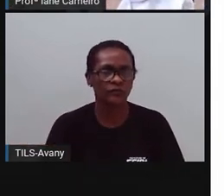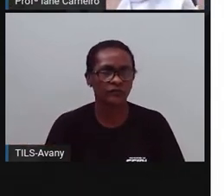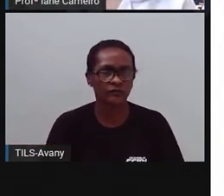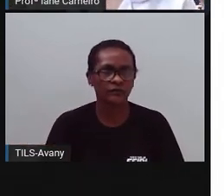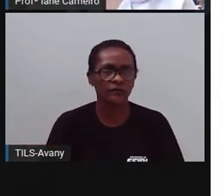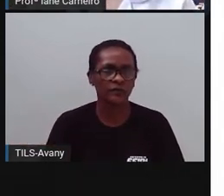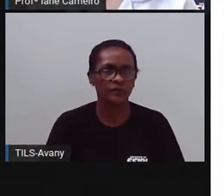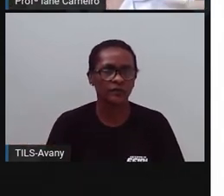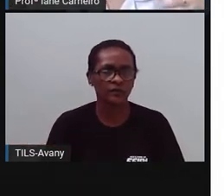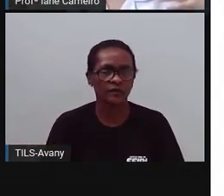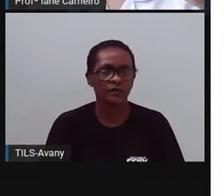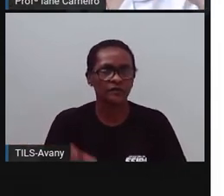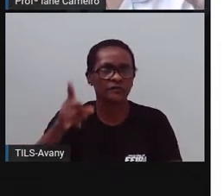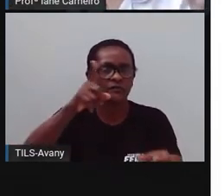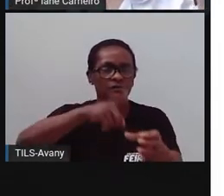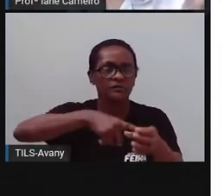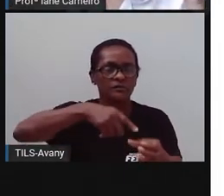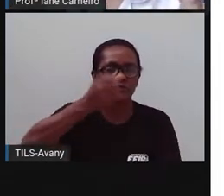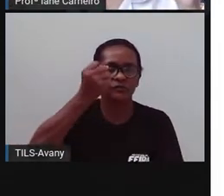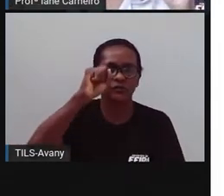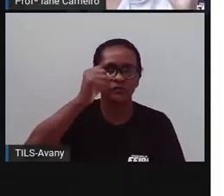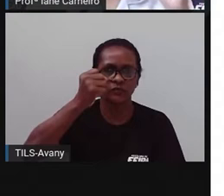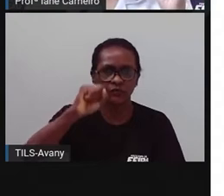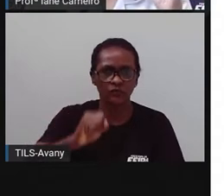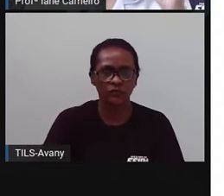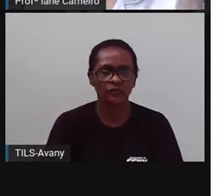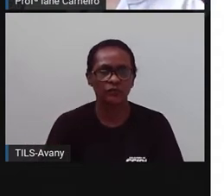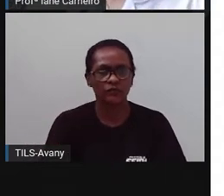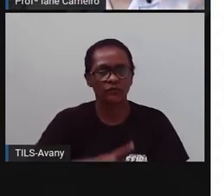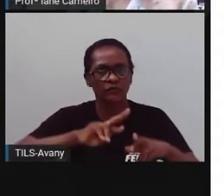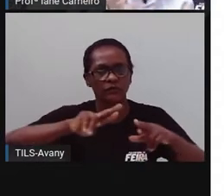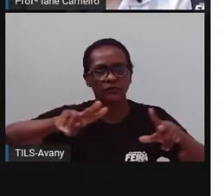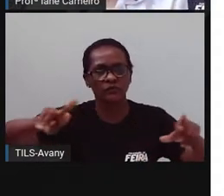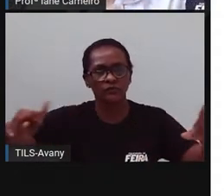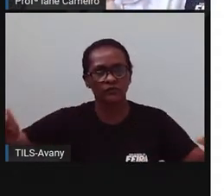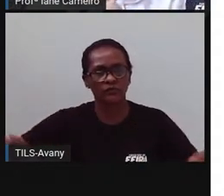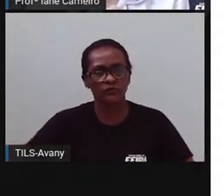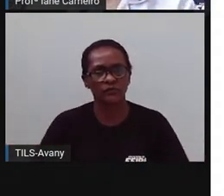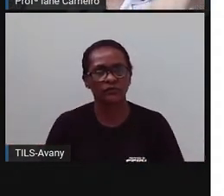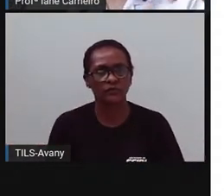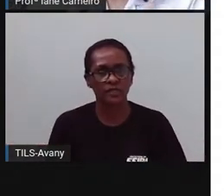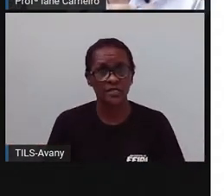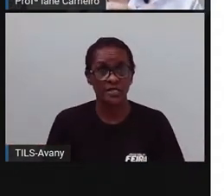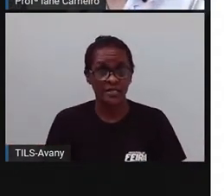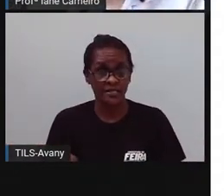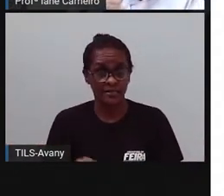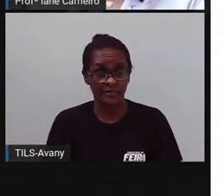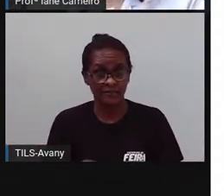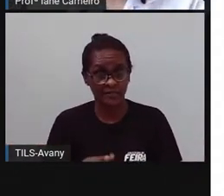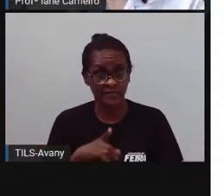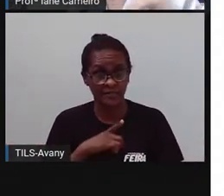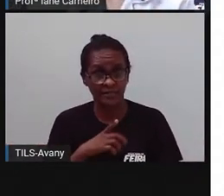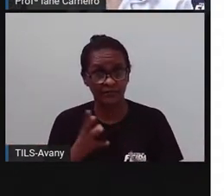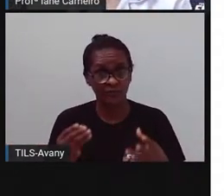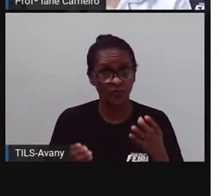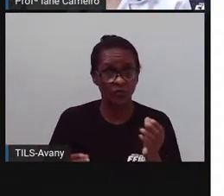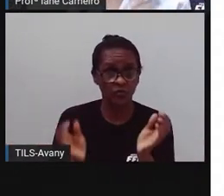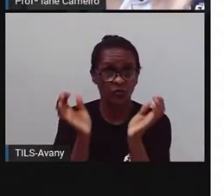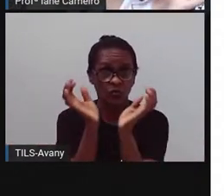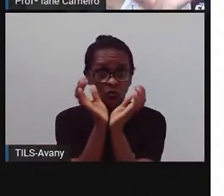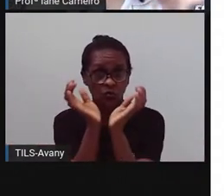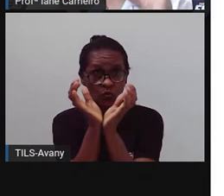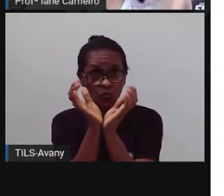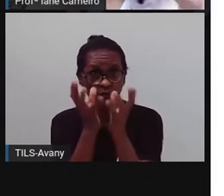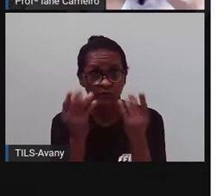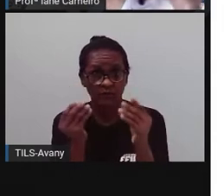de acordo com o que cada um deles, né? Por exemplo, tem o bairro Industrial, né? Que fica mais lá no Sinho, Tomba, né? Então,